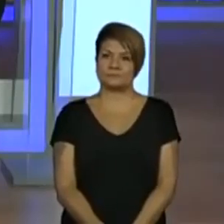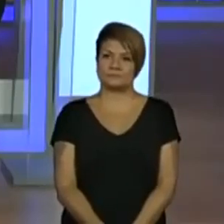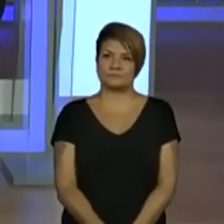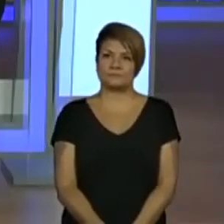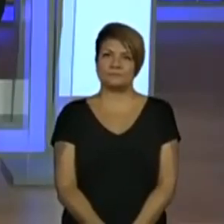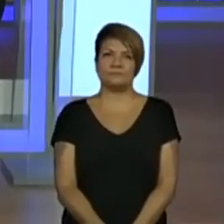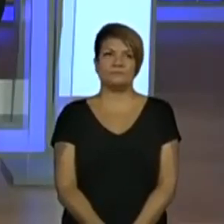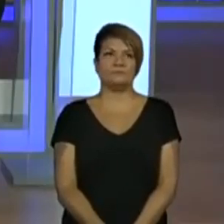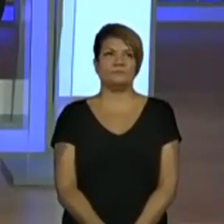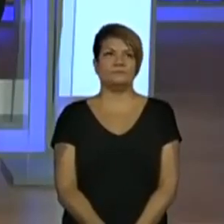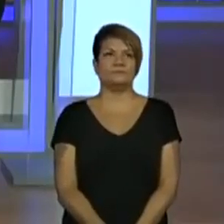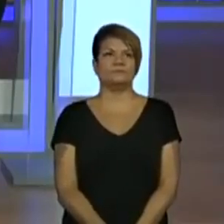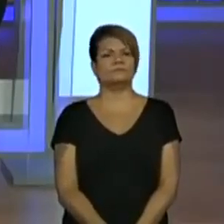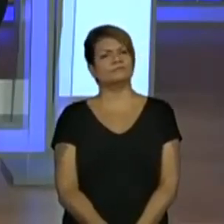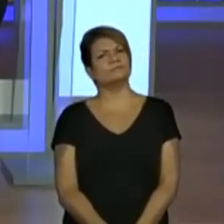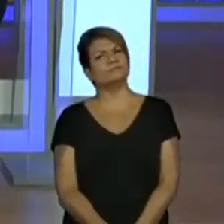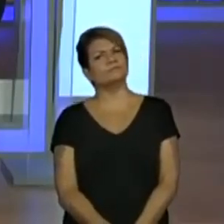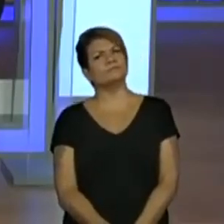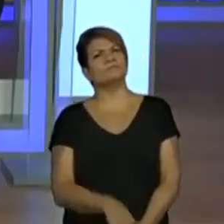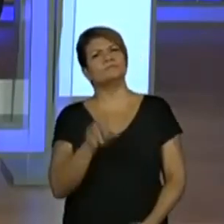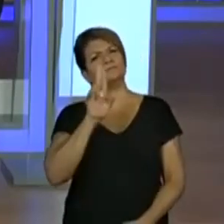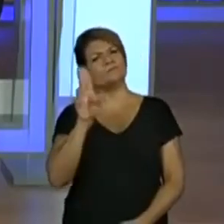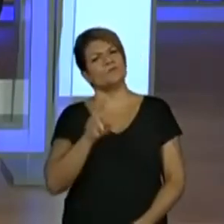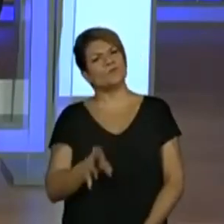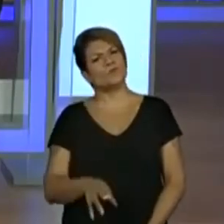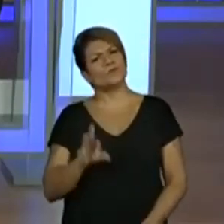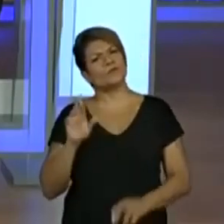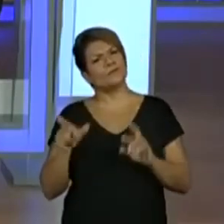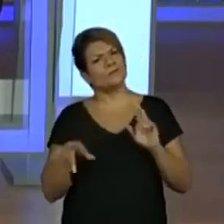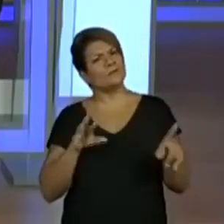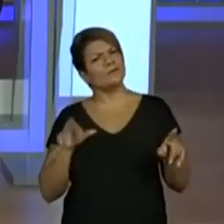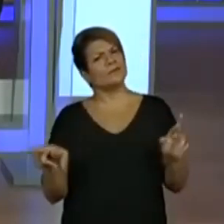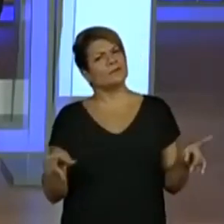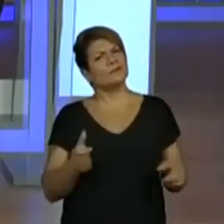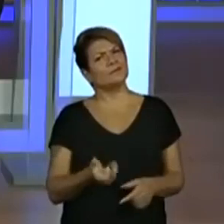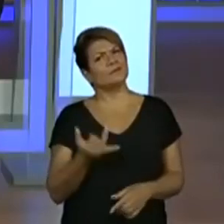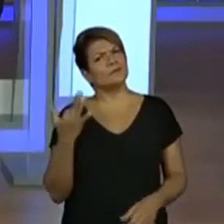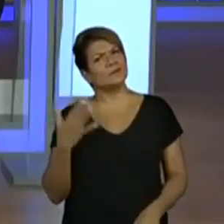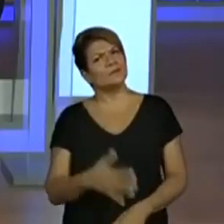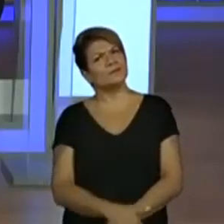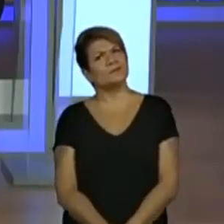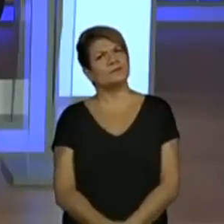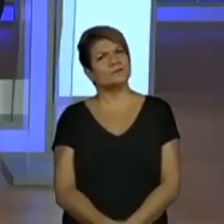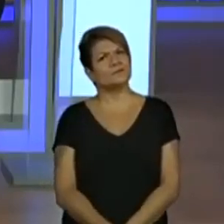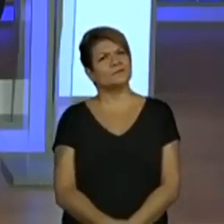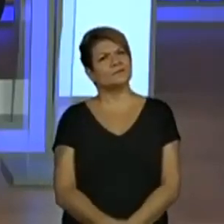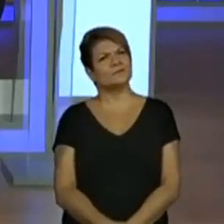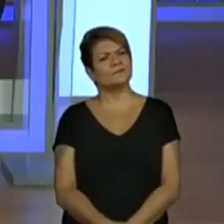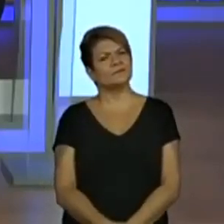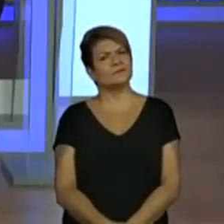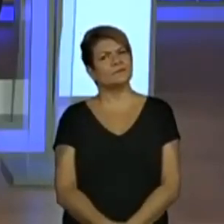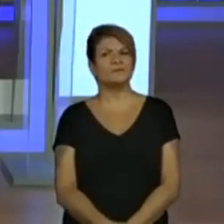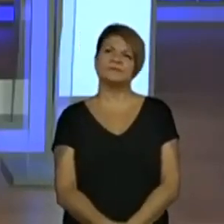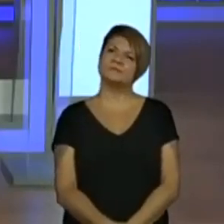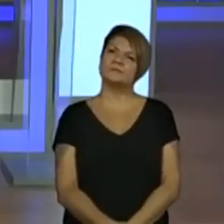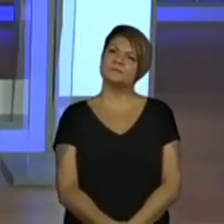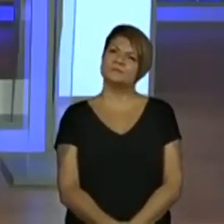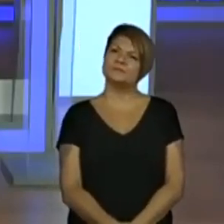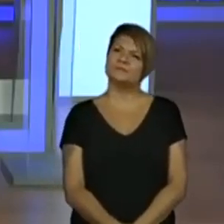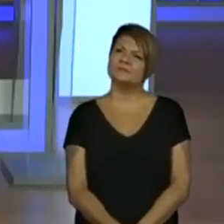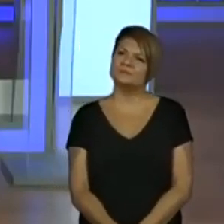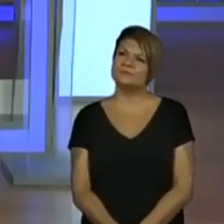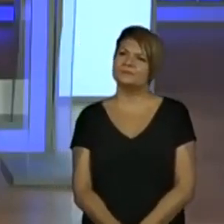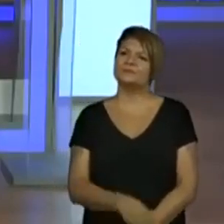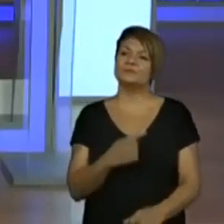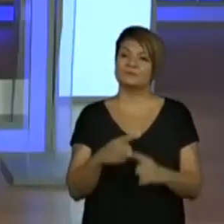É que apareceram nomes diferentes hoje, que eu não tinha visto da Sim, vários nomes diferentes. Por isso que eu chamei a sua atenção. Para que